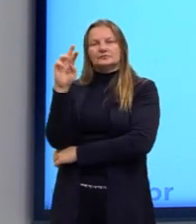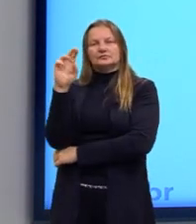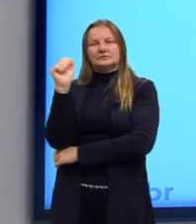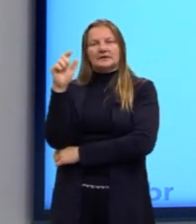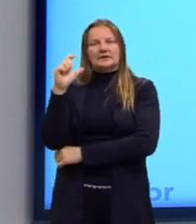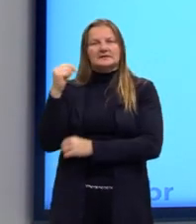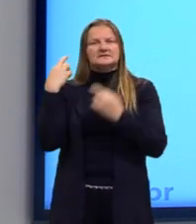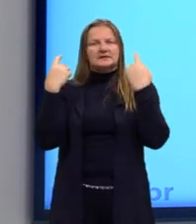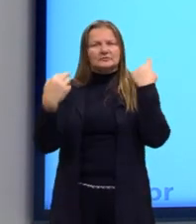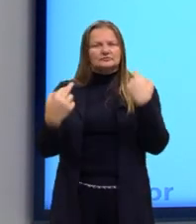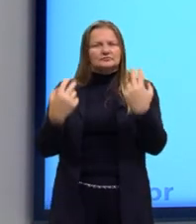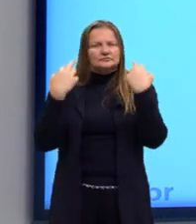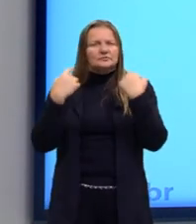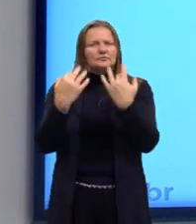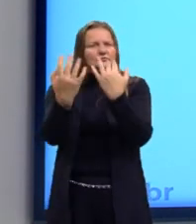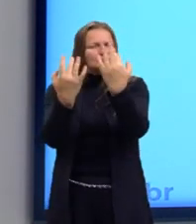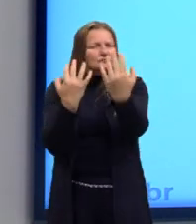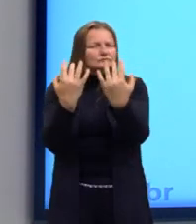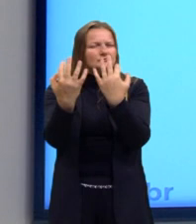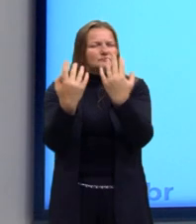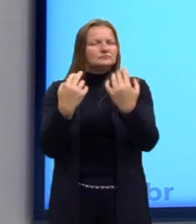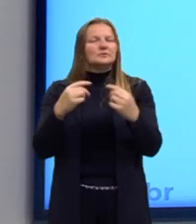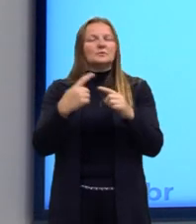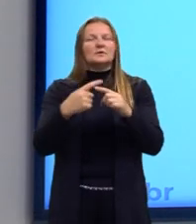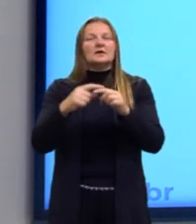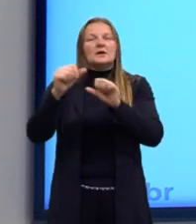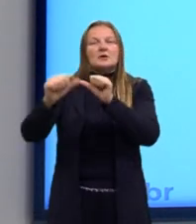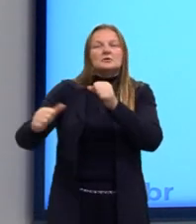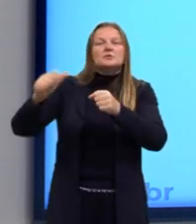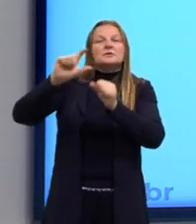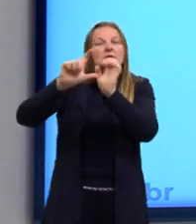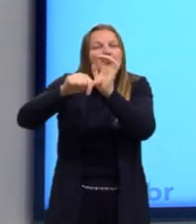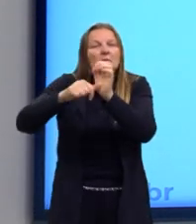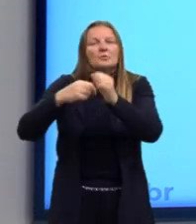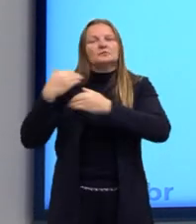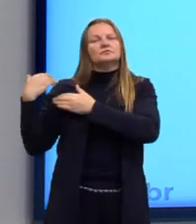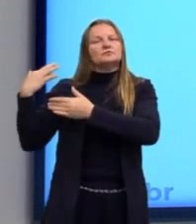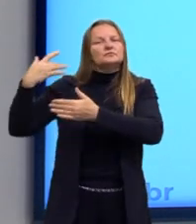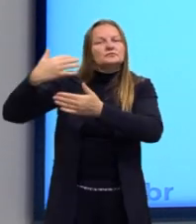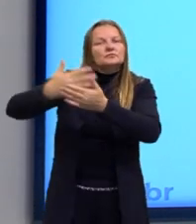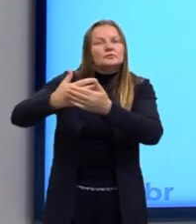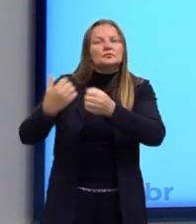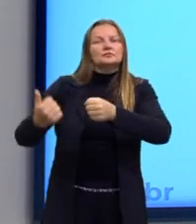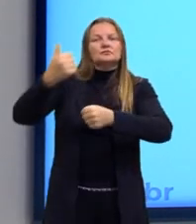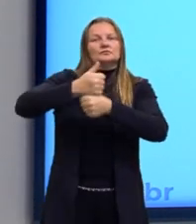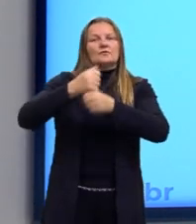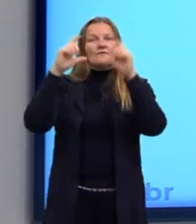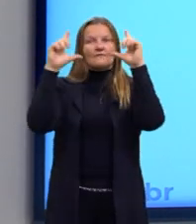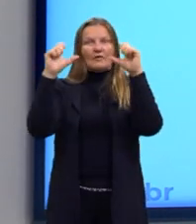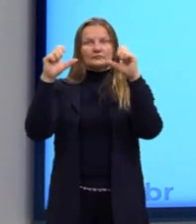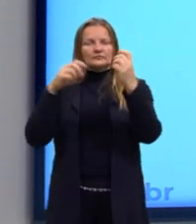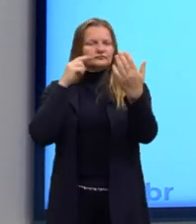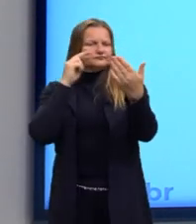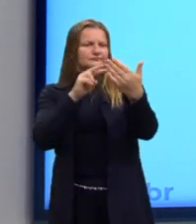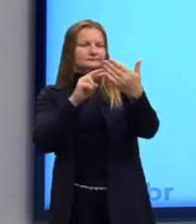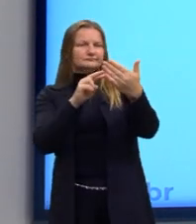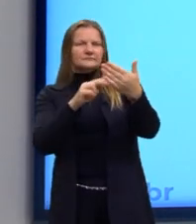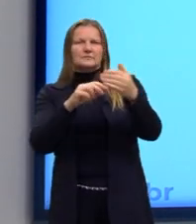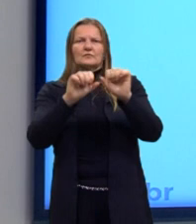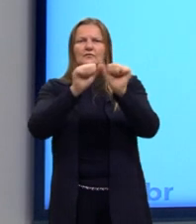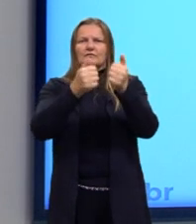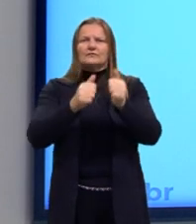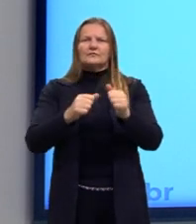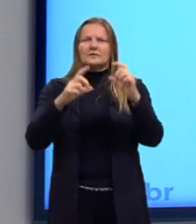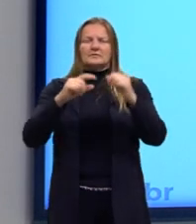naturalista, depois ela é substituída pela fotografia. Ela representa tal e qual, por exemplo, representar a figura